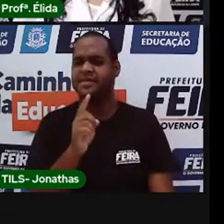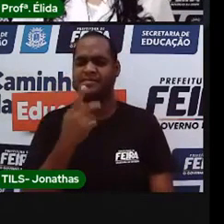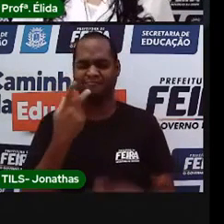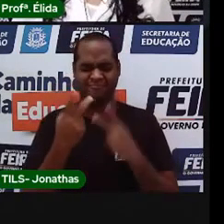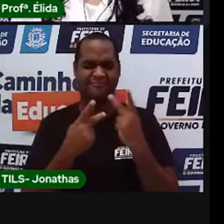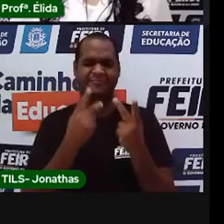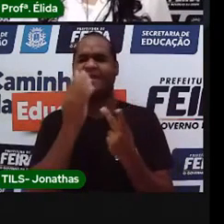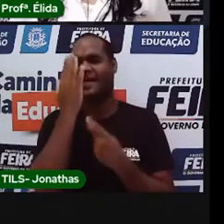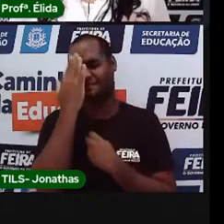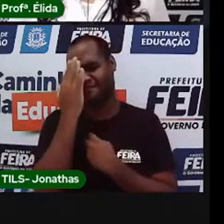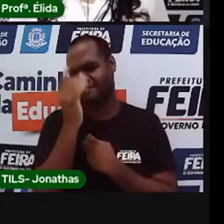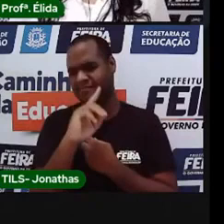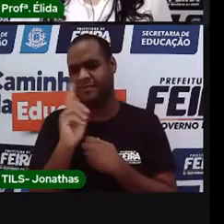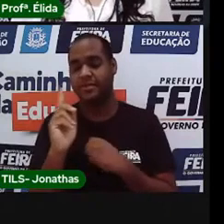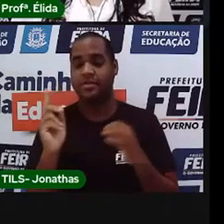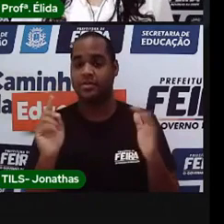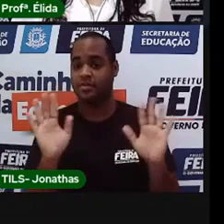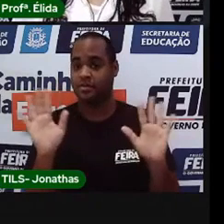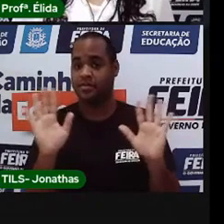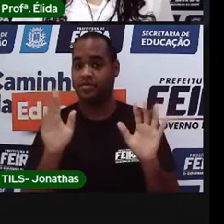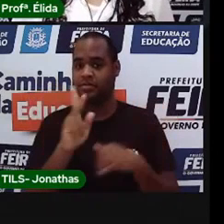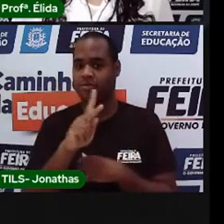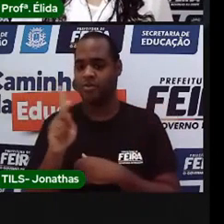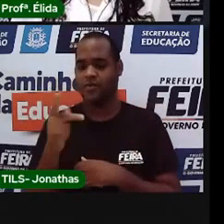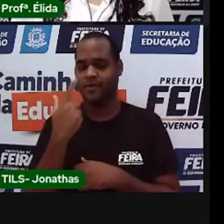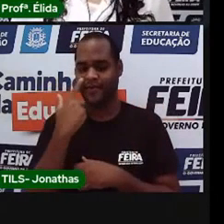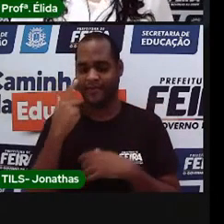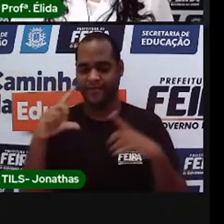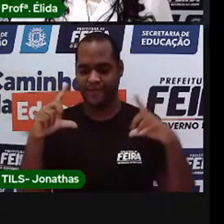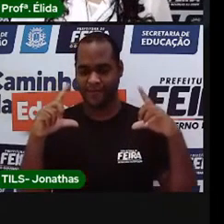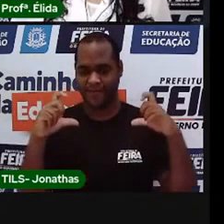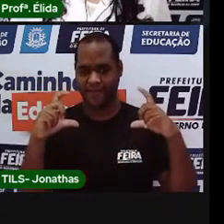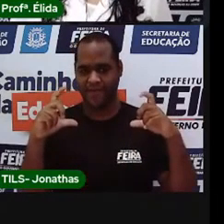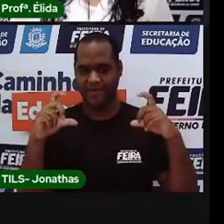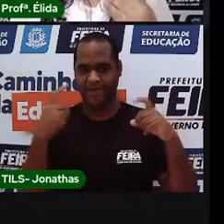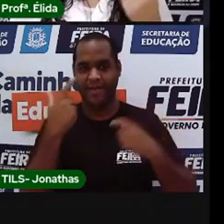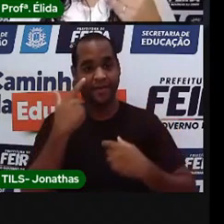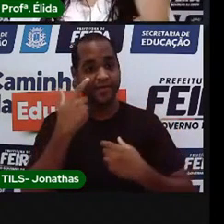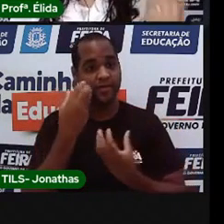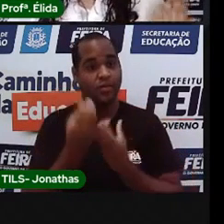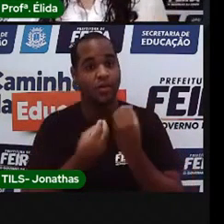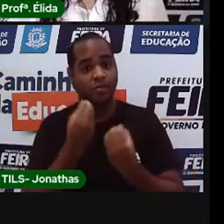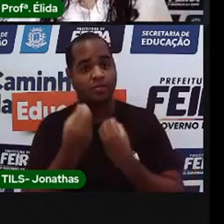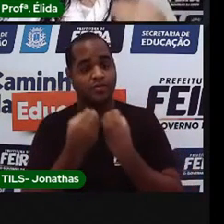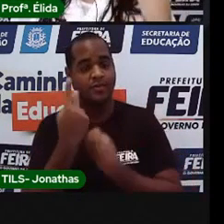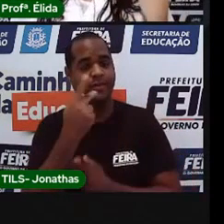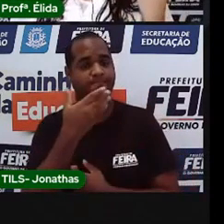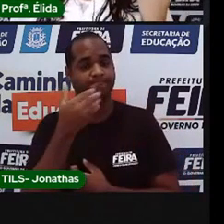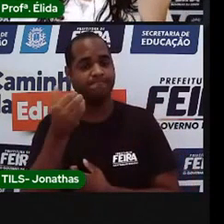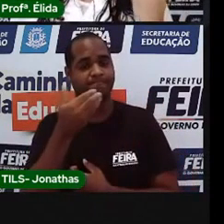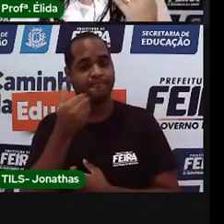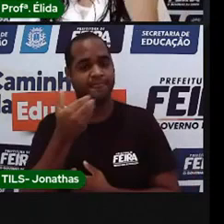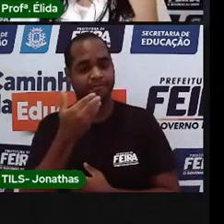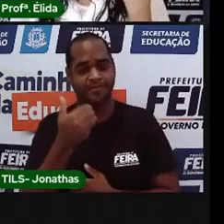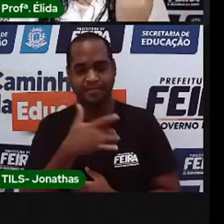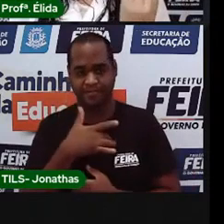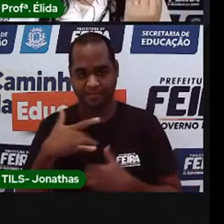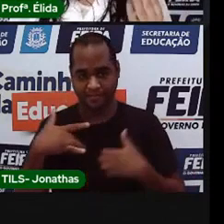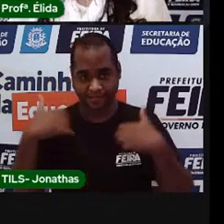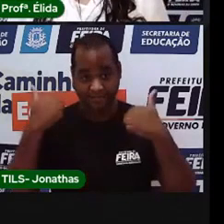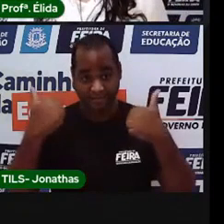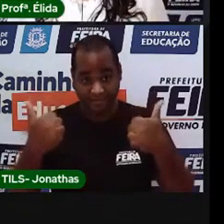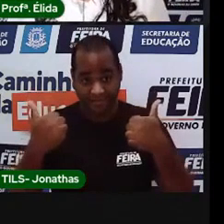ainda, não. Então, a Pró trouxe uma imagem para que você se sinta melhor e compreenda